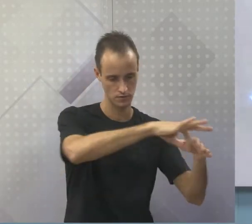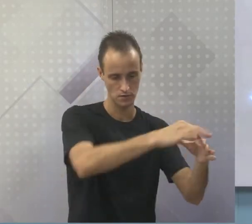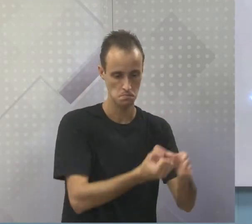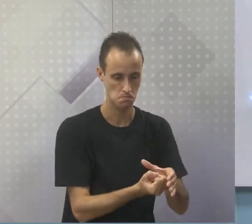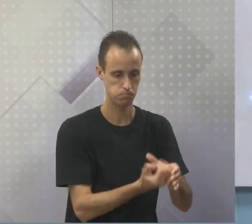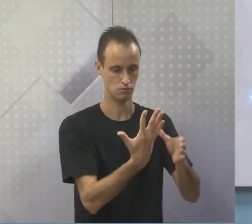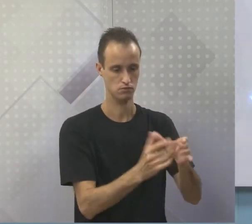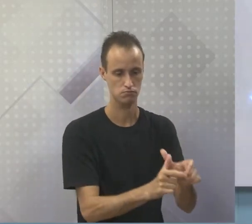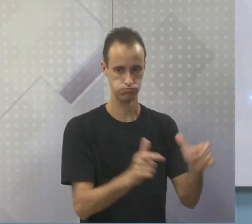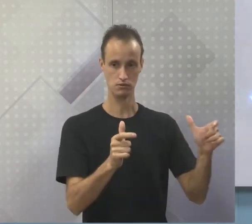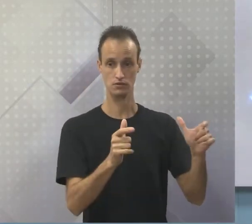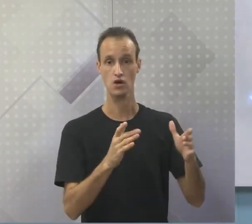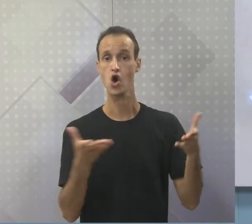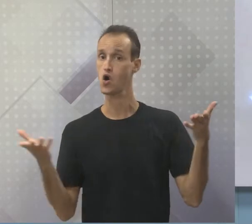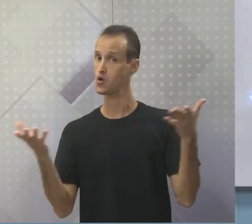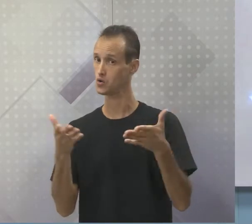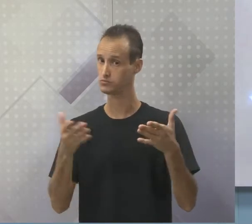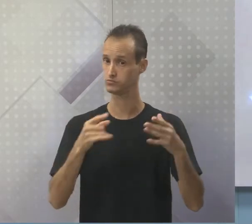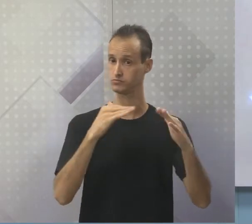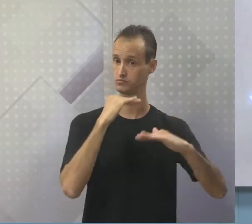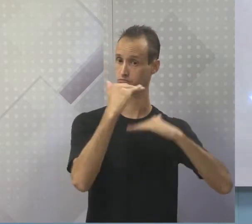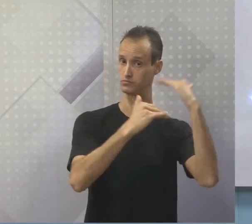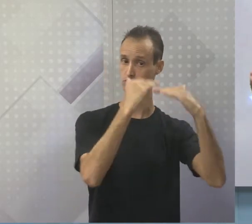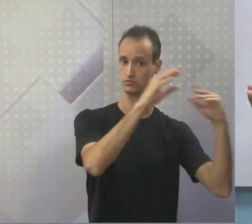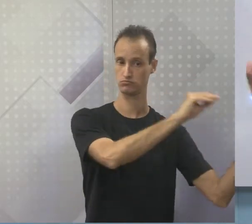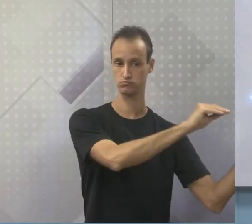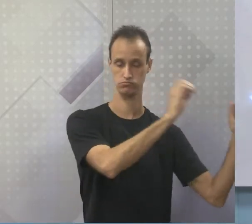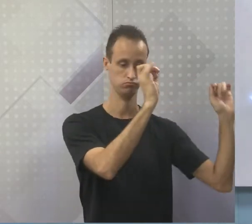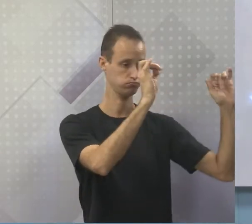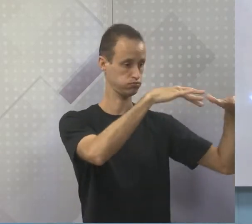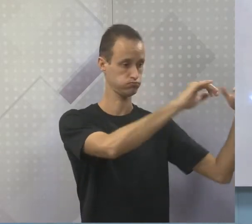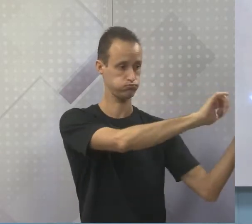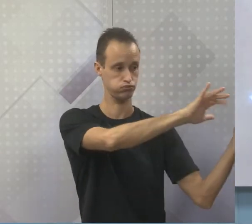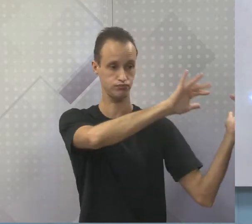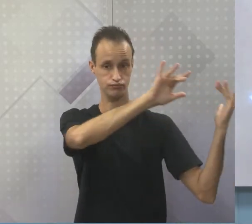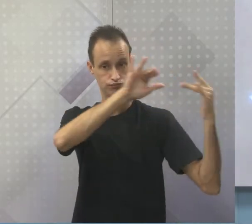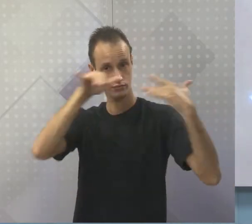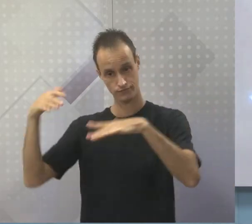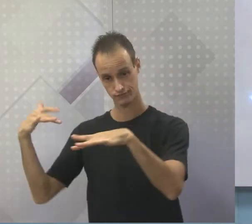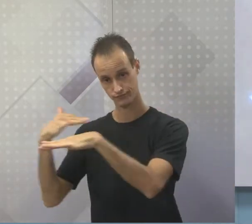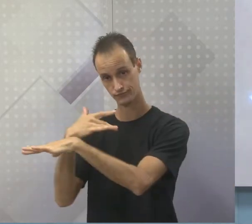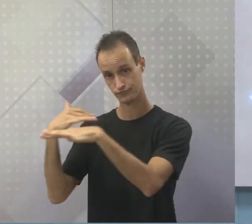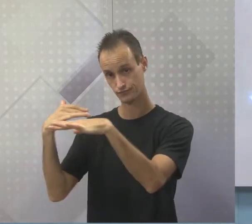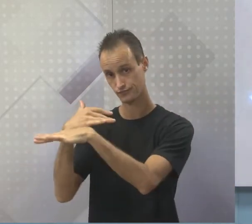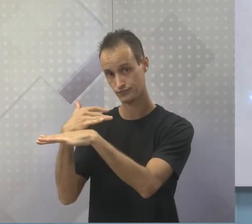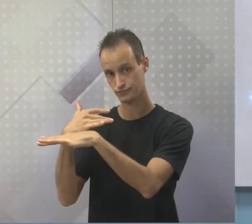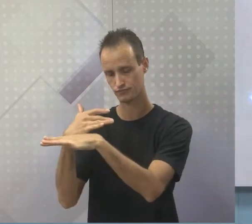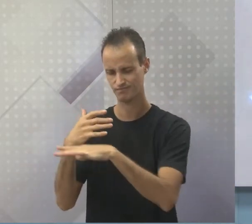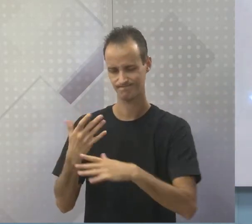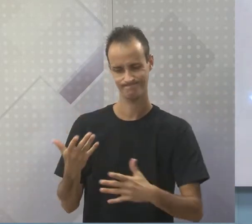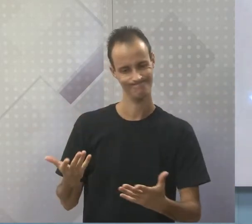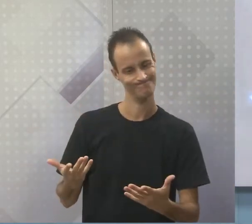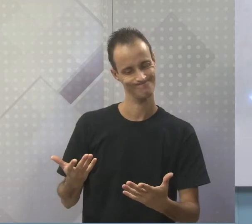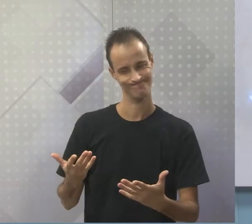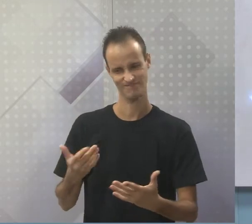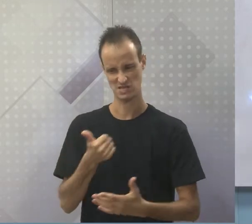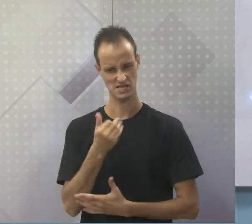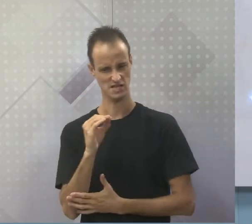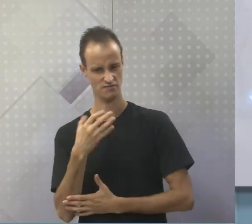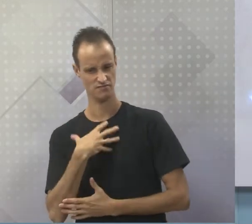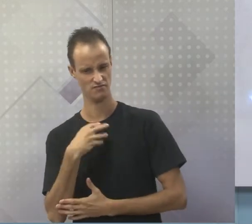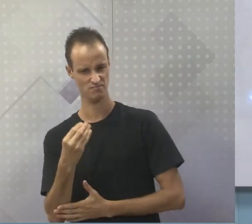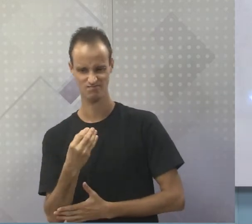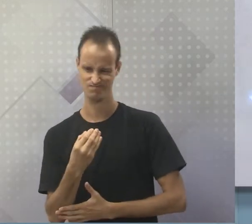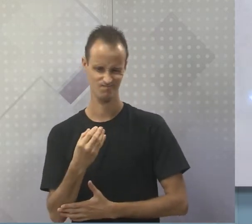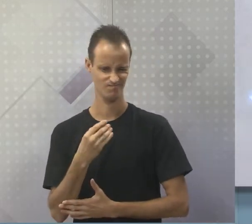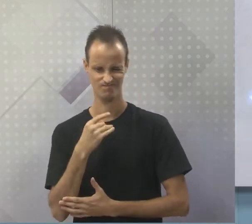Hoje, com o processo de urbanização, ex-rural, muita gente vindo para a cidade, não é tão vantajoso você ter 10 filhos.